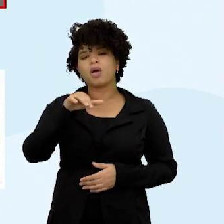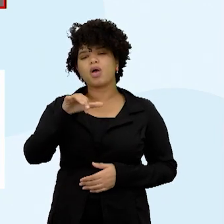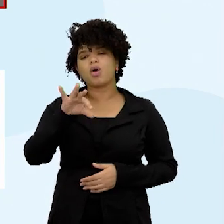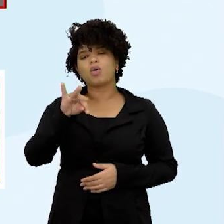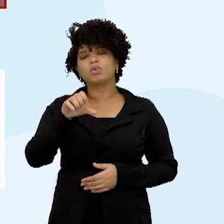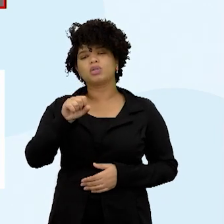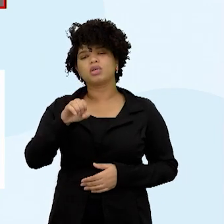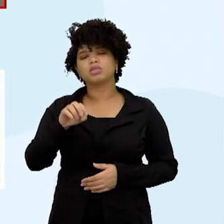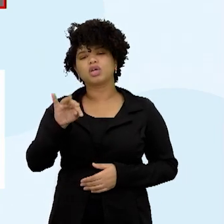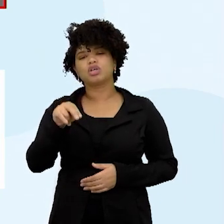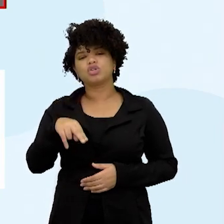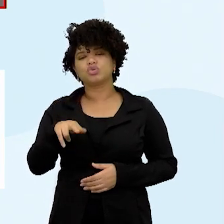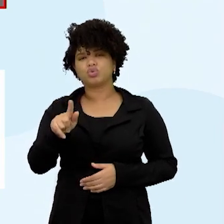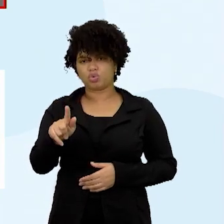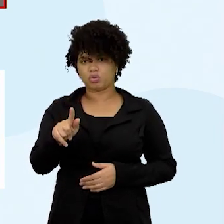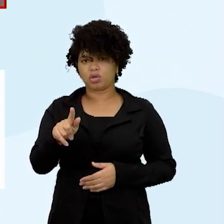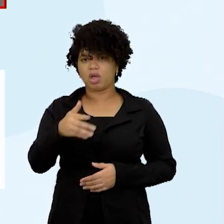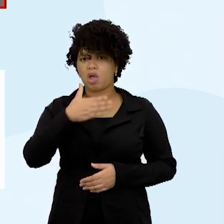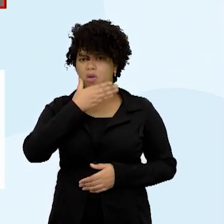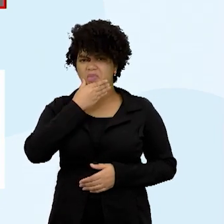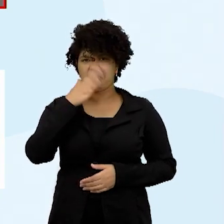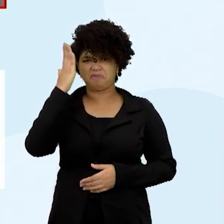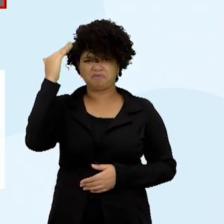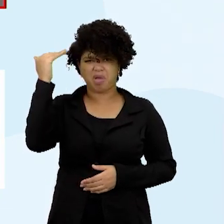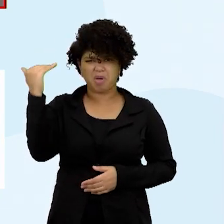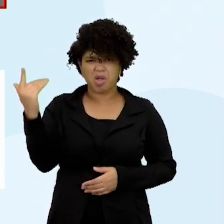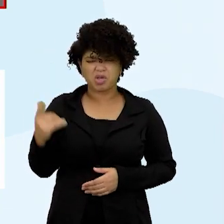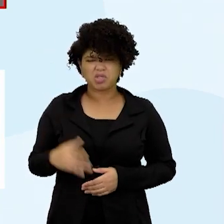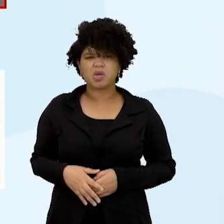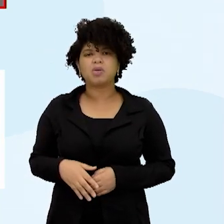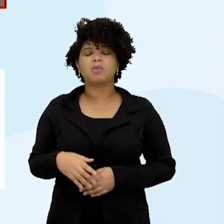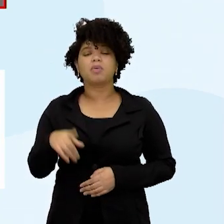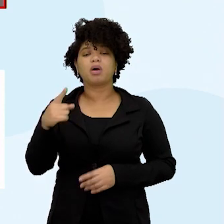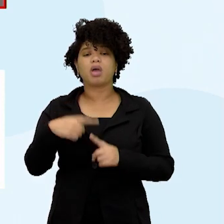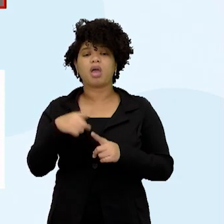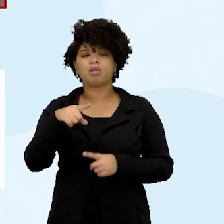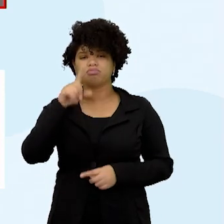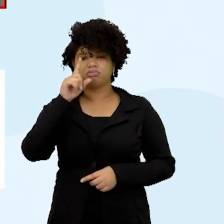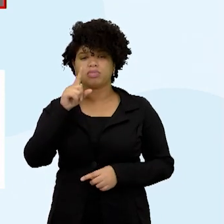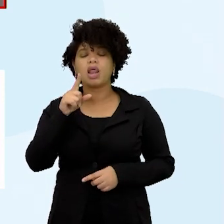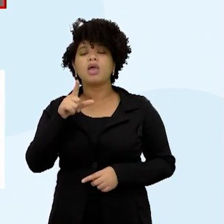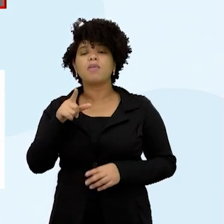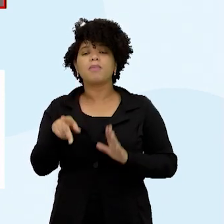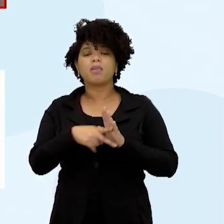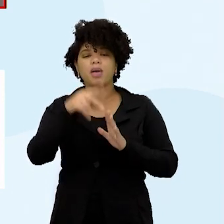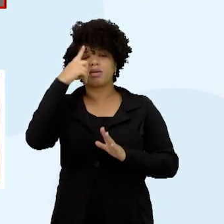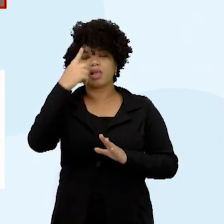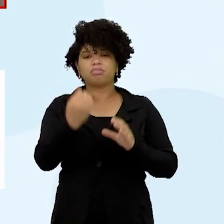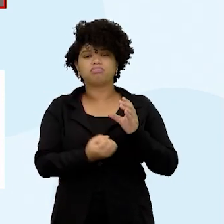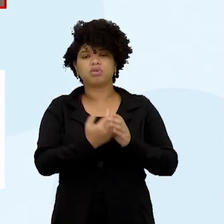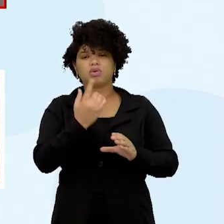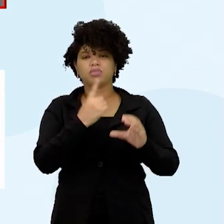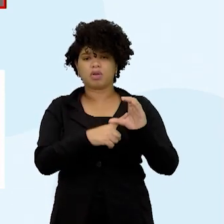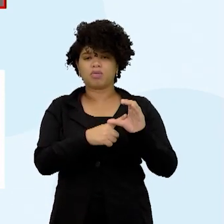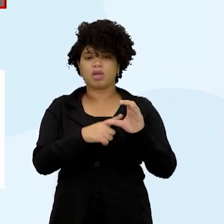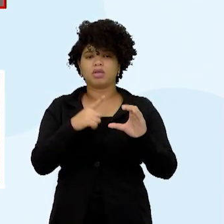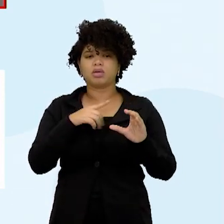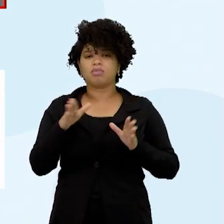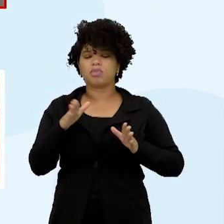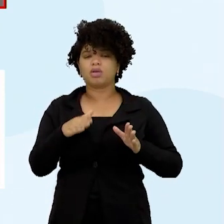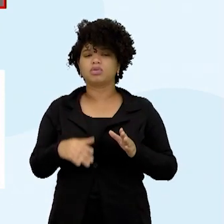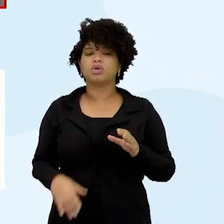Tung, né? O pai do comunismo chinês. Nós temos uma digressão. 46, 47,